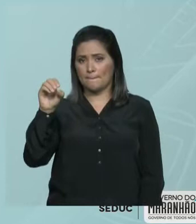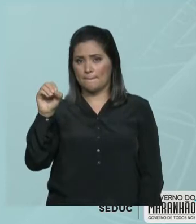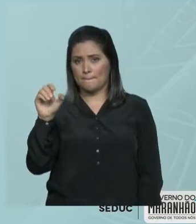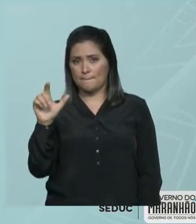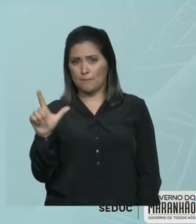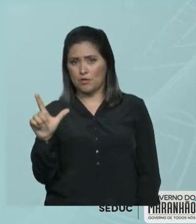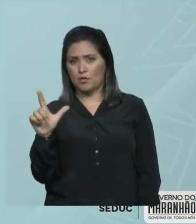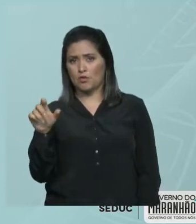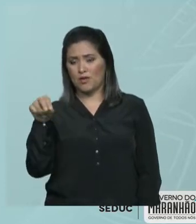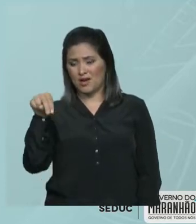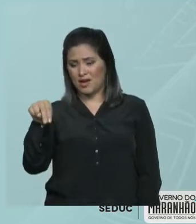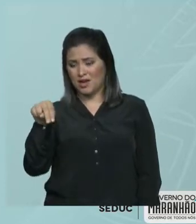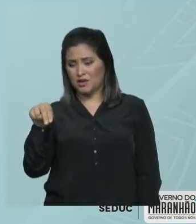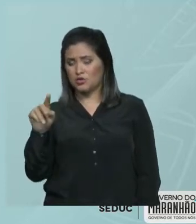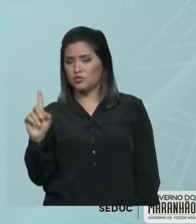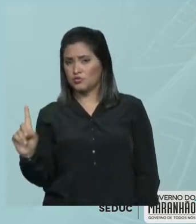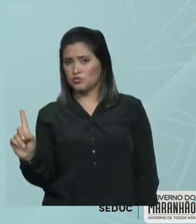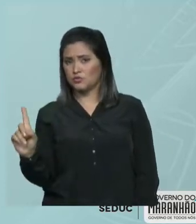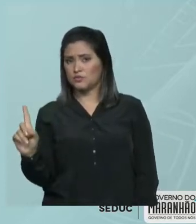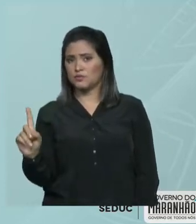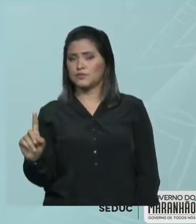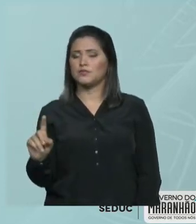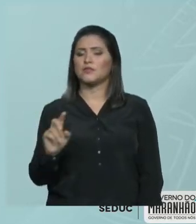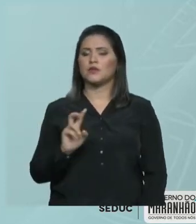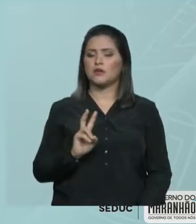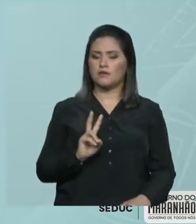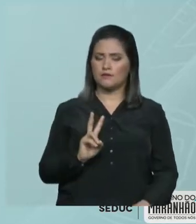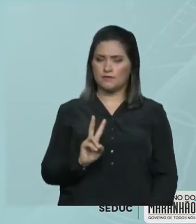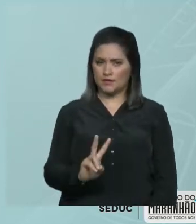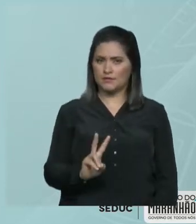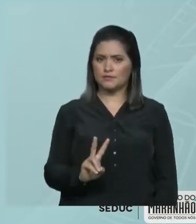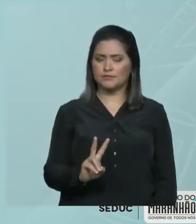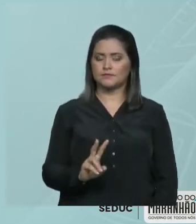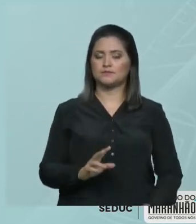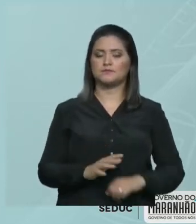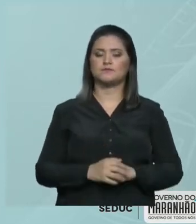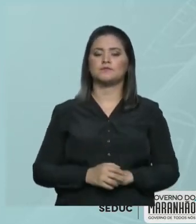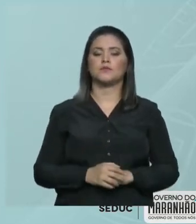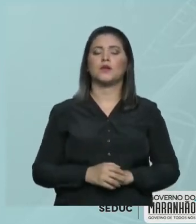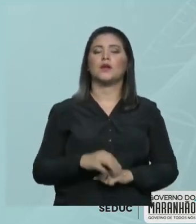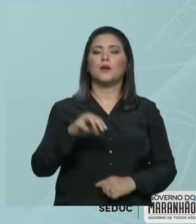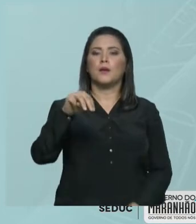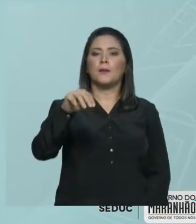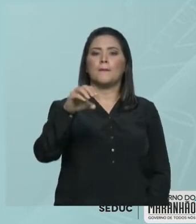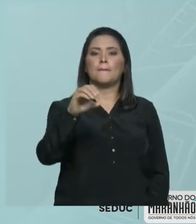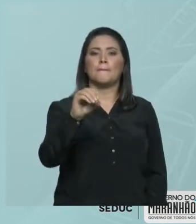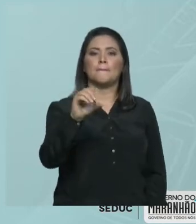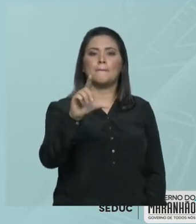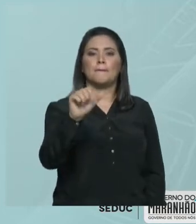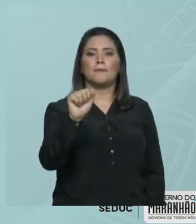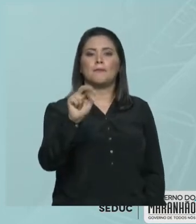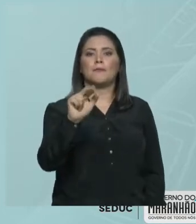Pelo volume da solução. Então, molaridade corresponde à razão entre o número de mols do soluto, a quantidade de